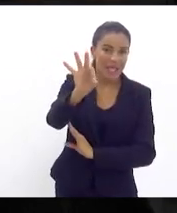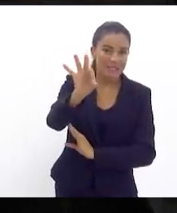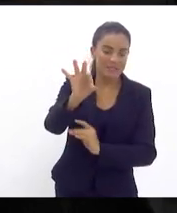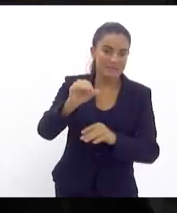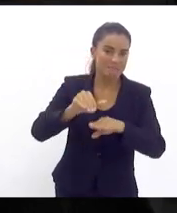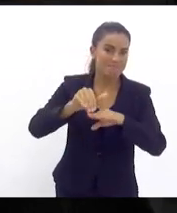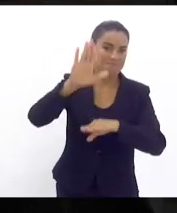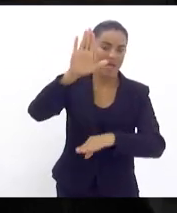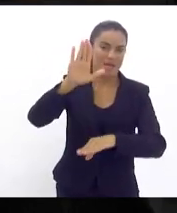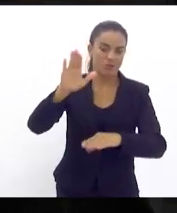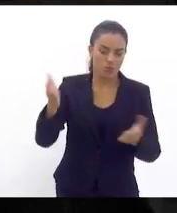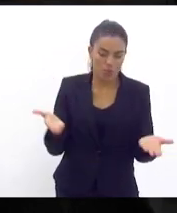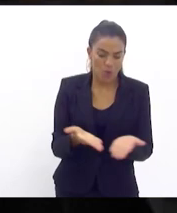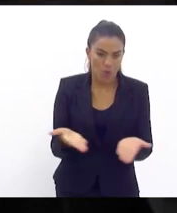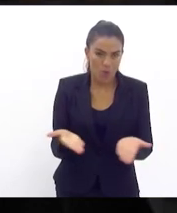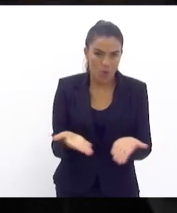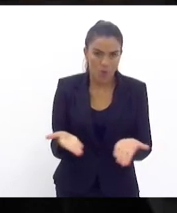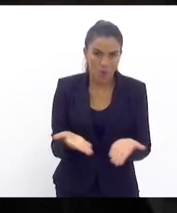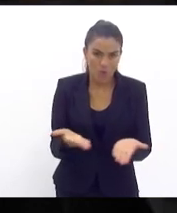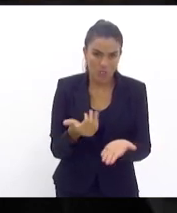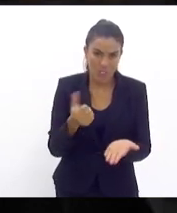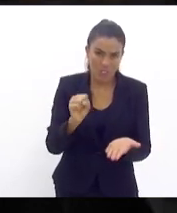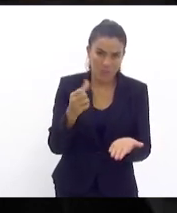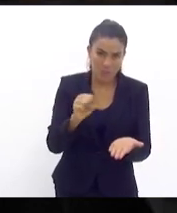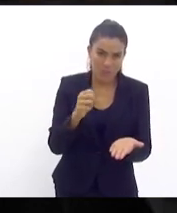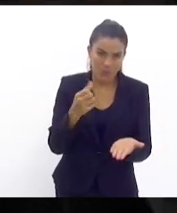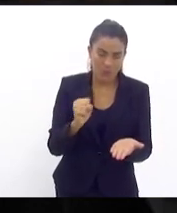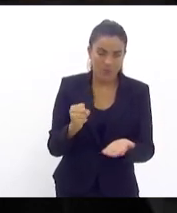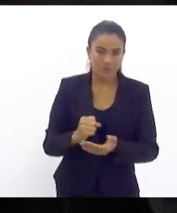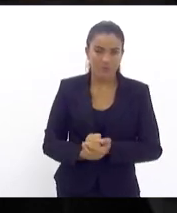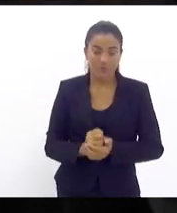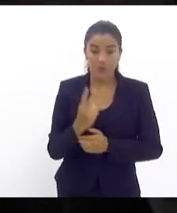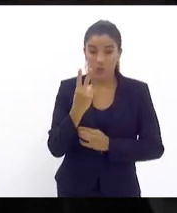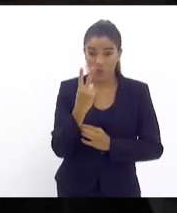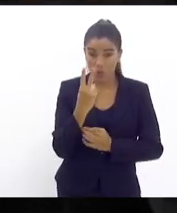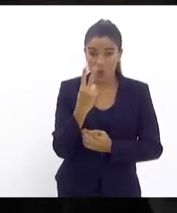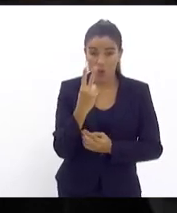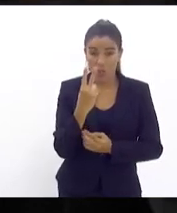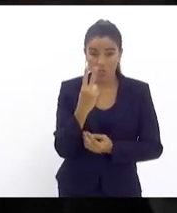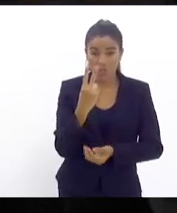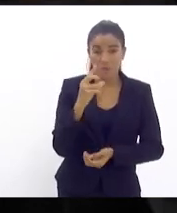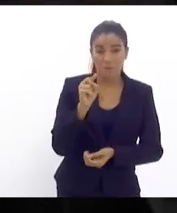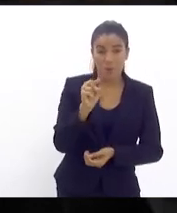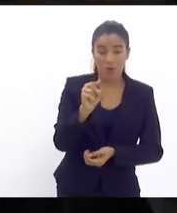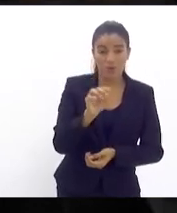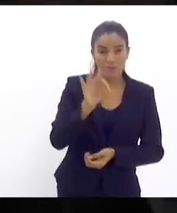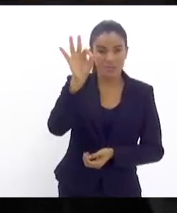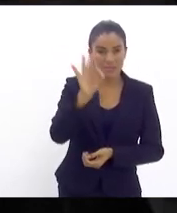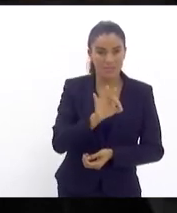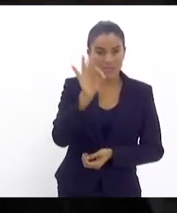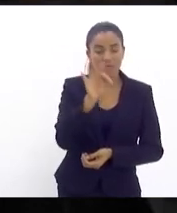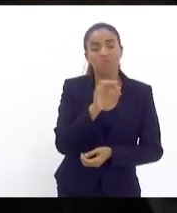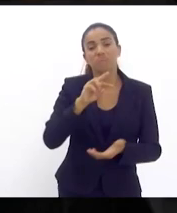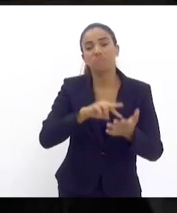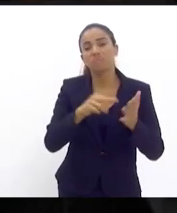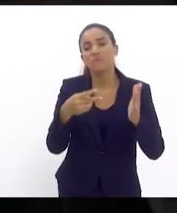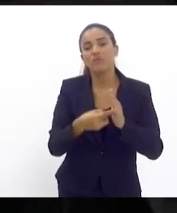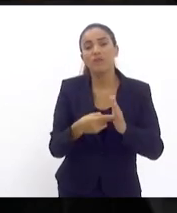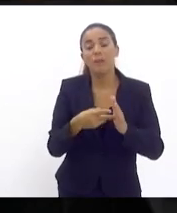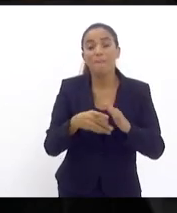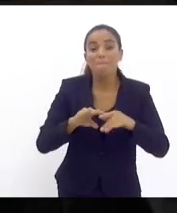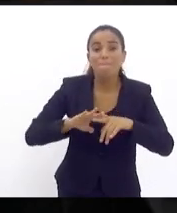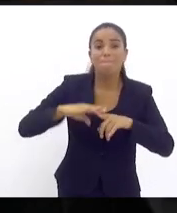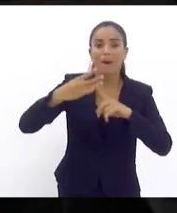mais do que é hoje, 18. E 2 pontos percentuais a menos daquilo que era cobrado antes,